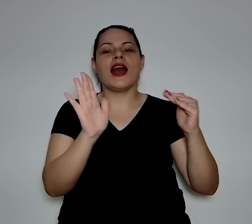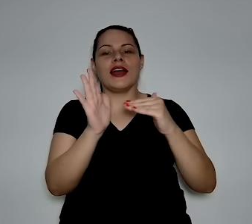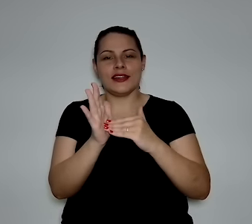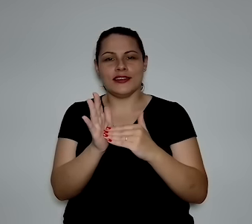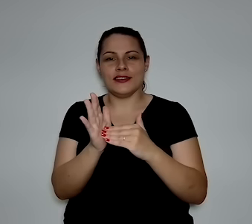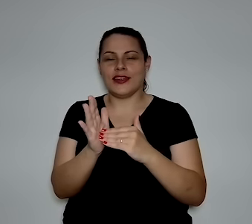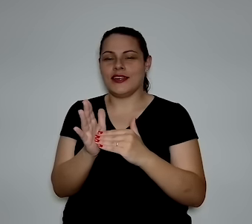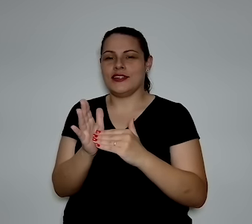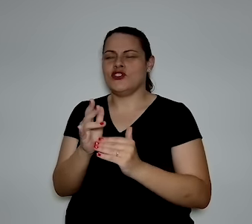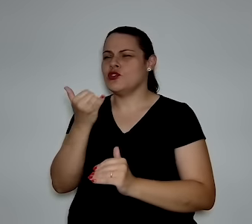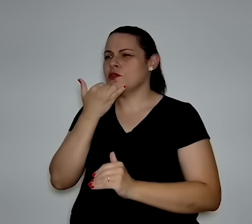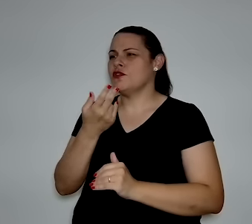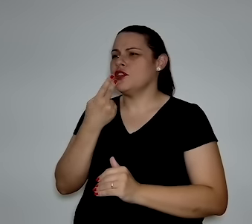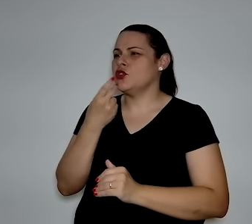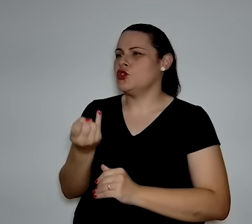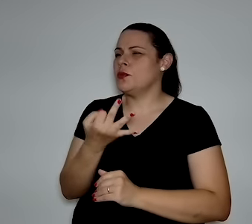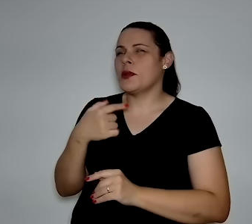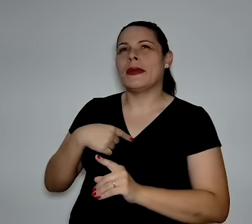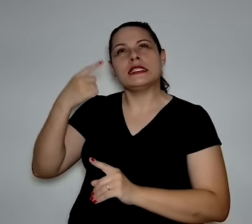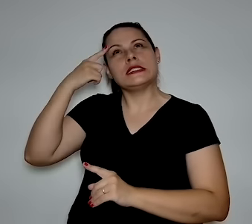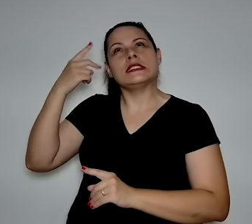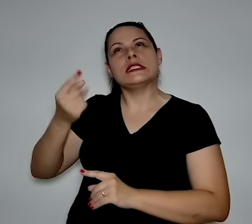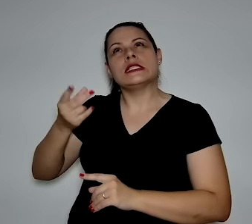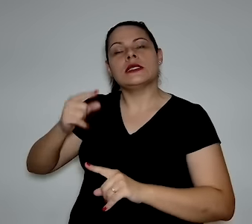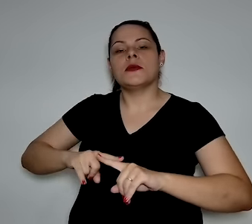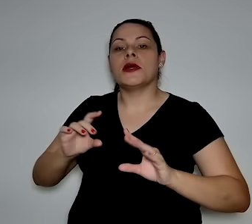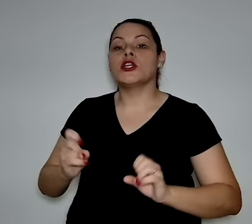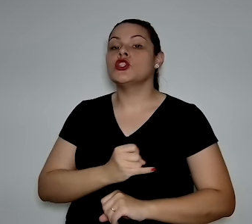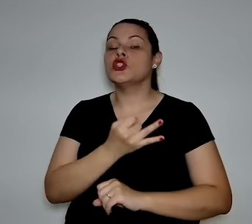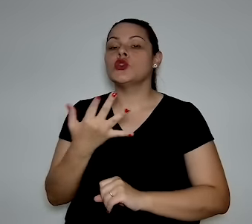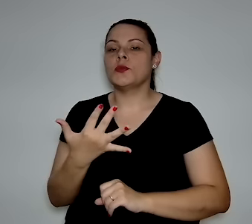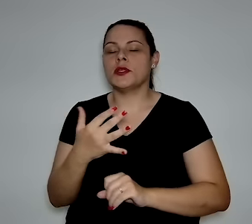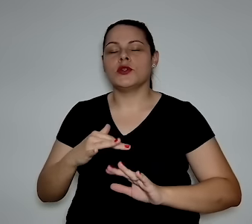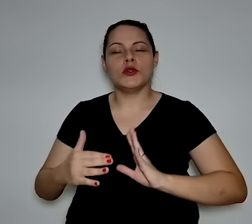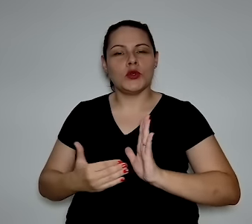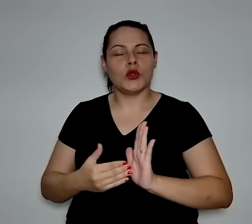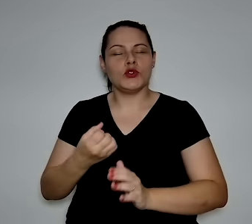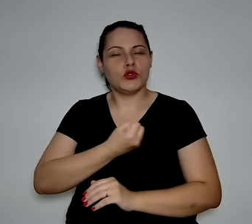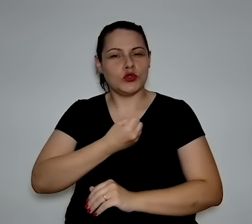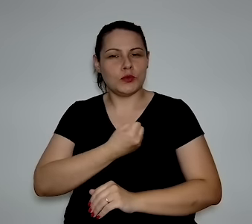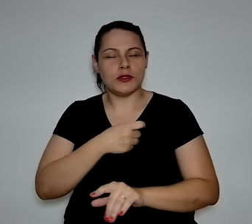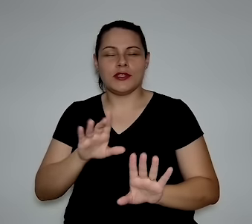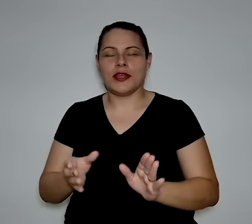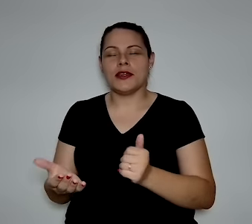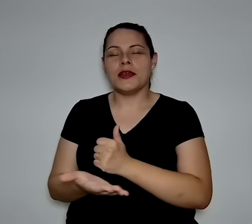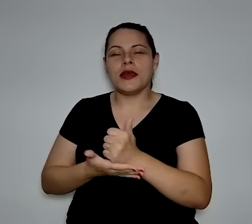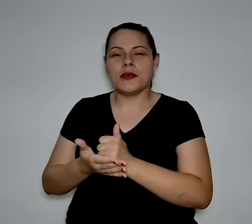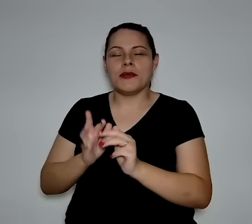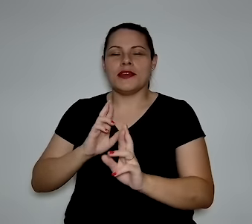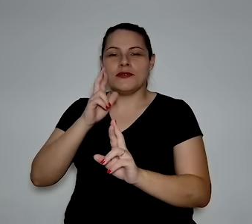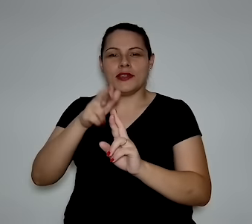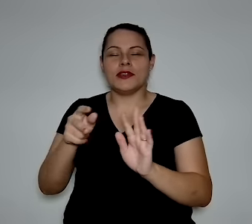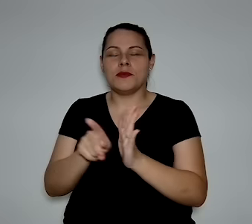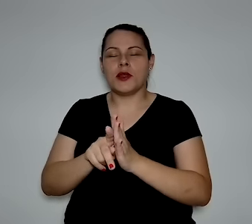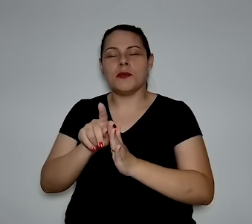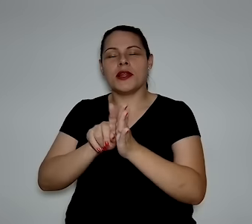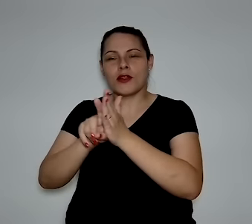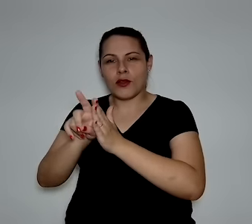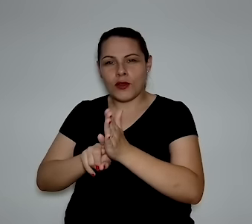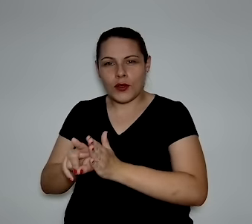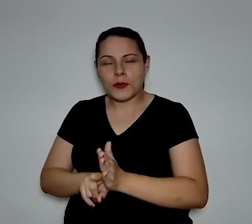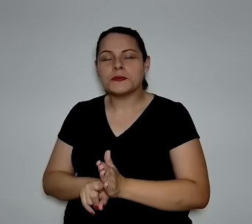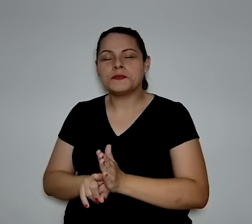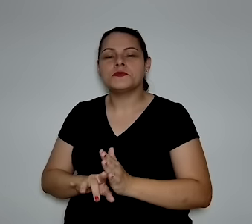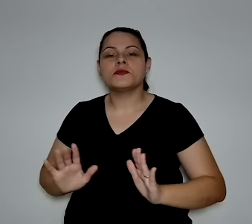quilo, até, me desculpe, estou dando um número aqui mais de cabeça, mas todos esses números aqui com as fontes e consultorias,